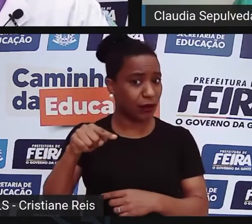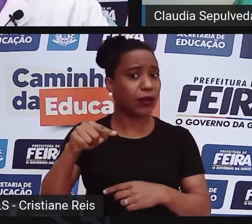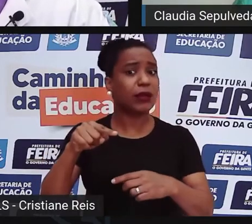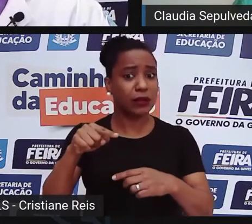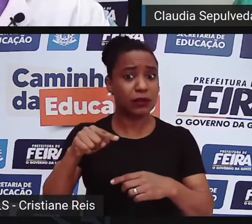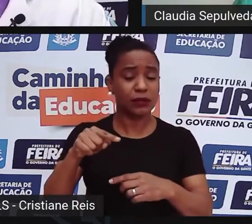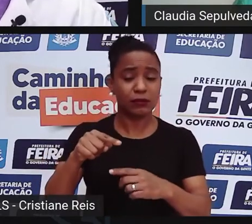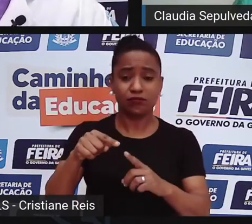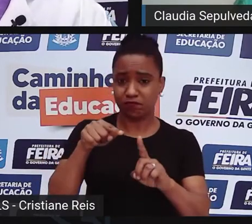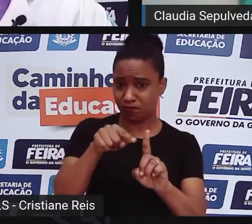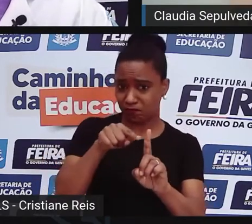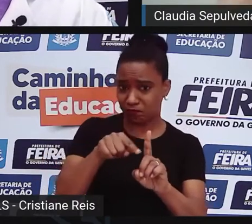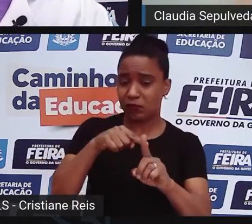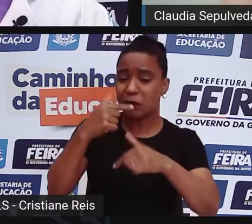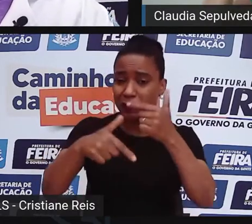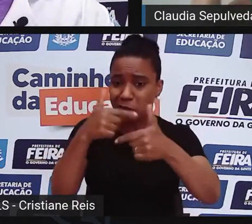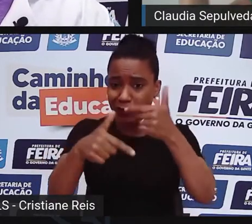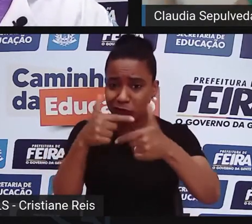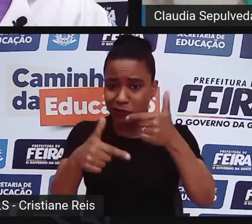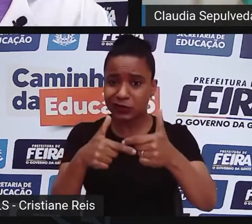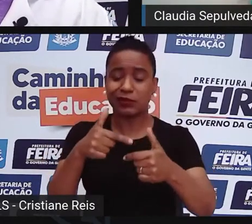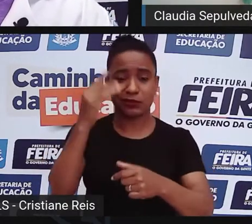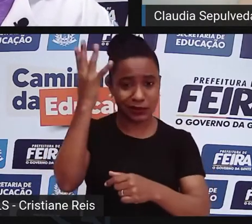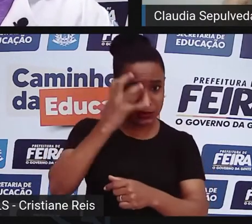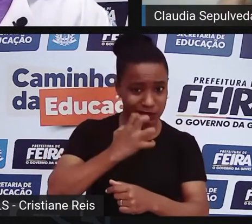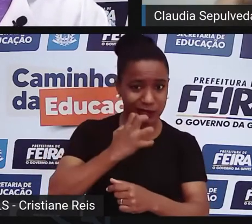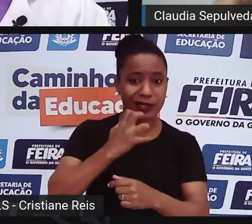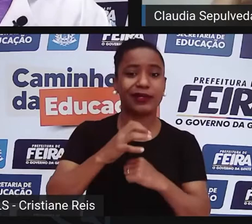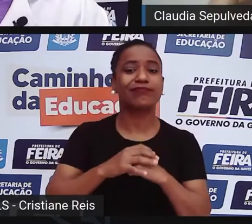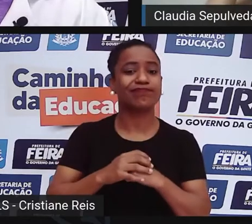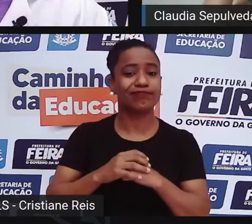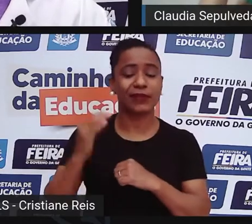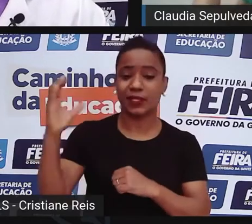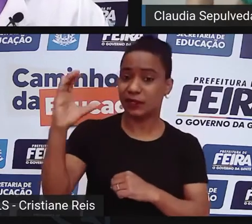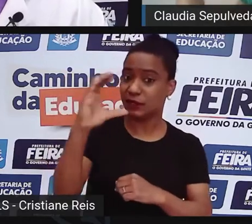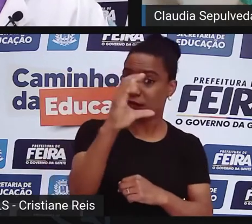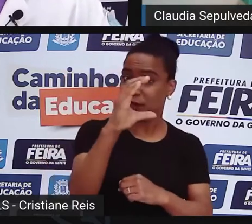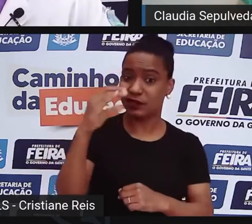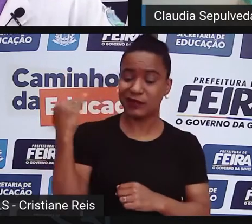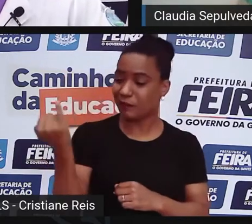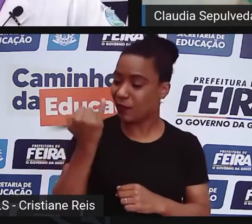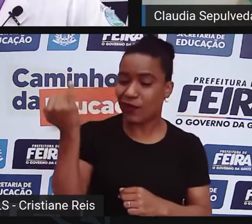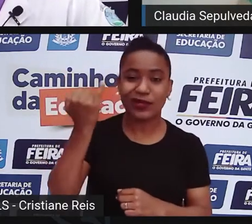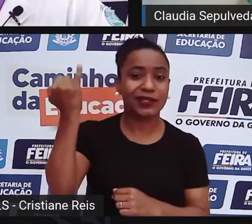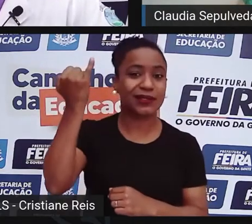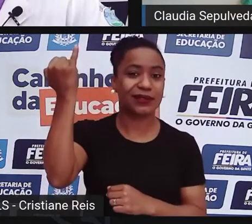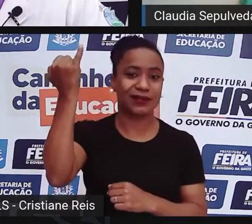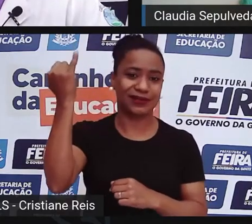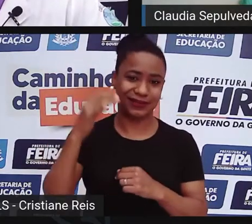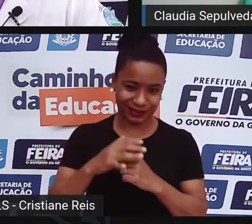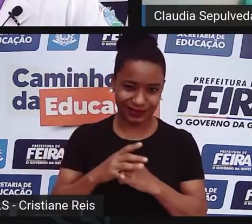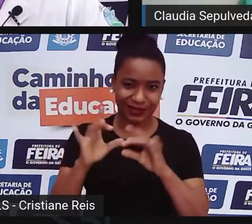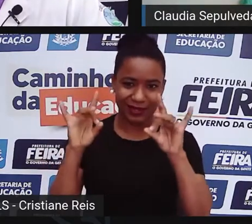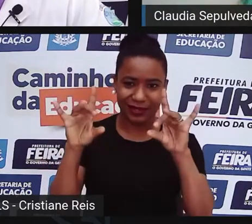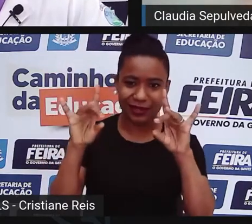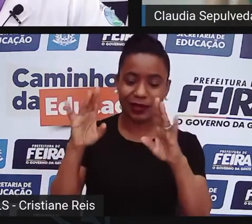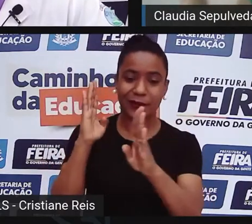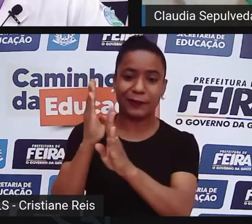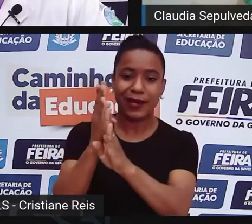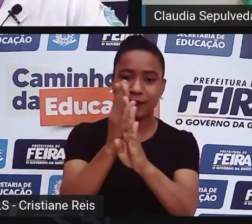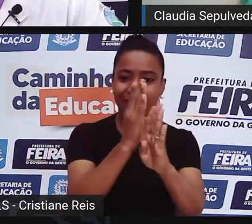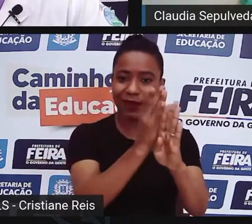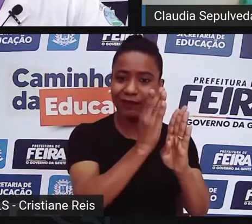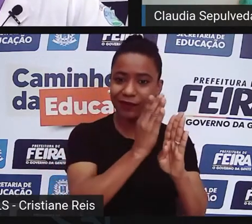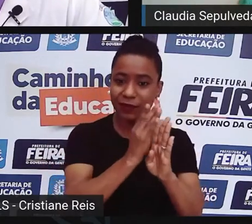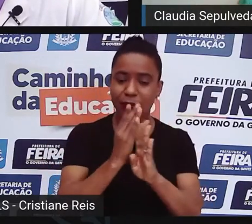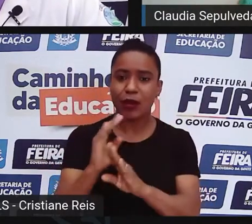uma produção que tem, sim, algum grau de previsibilidade, de um poder explicativo para alguns fenômenos, né? E